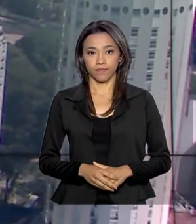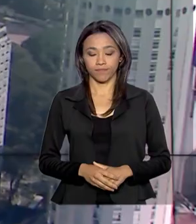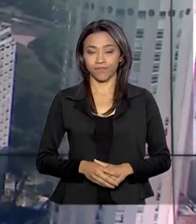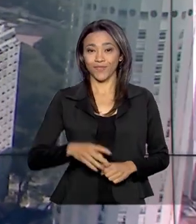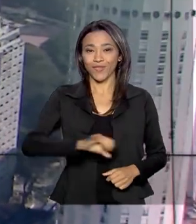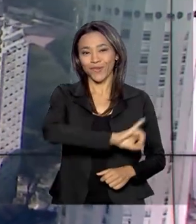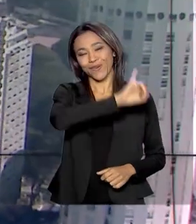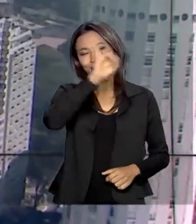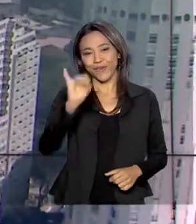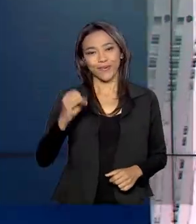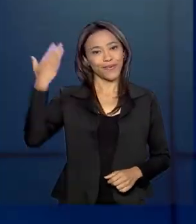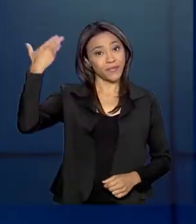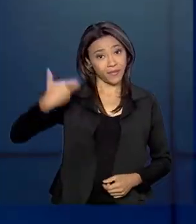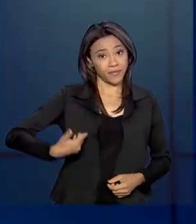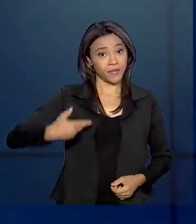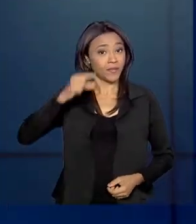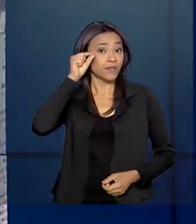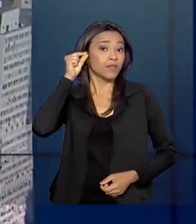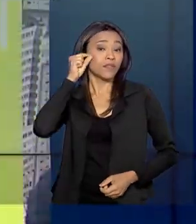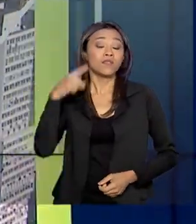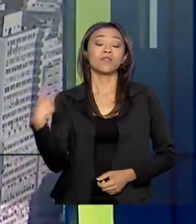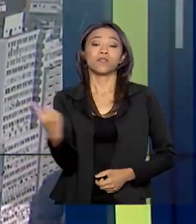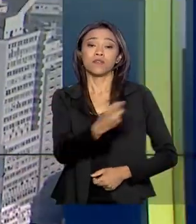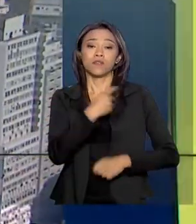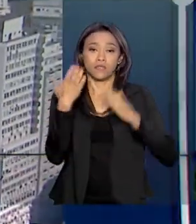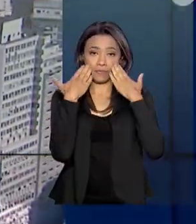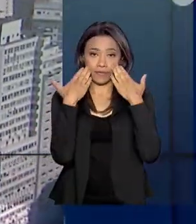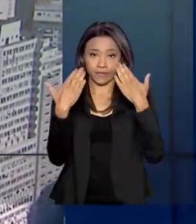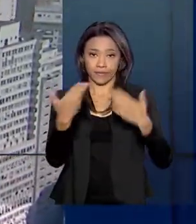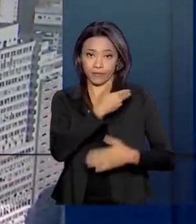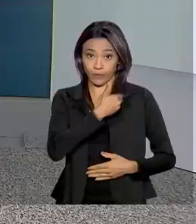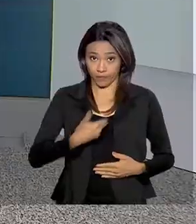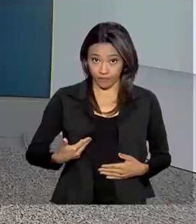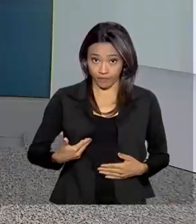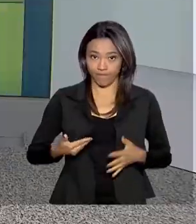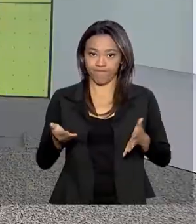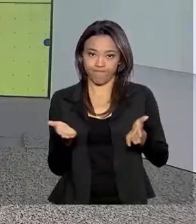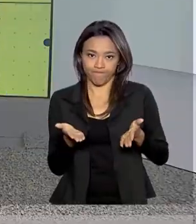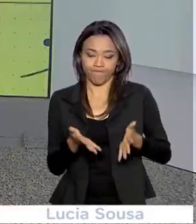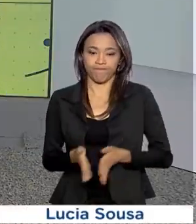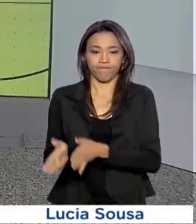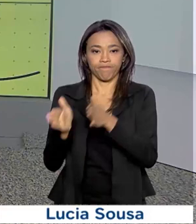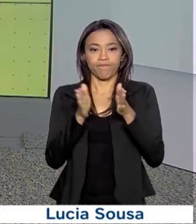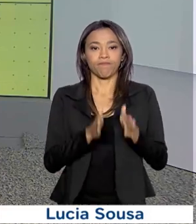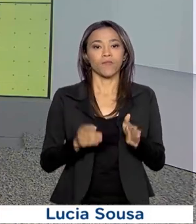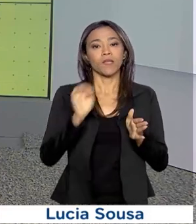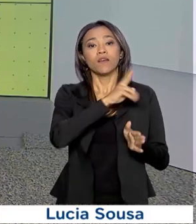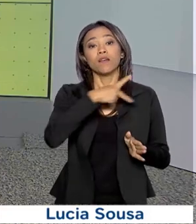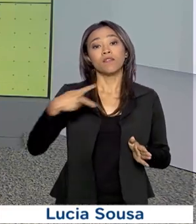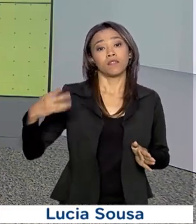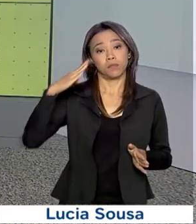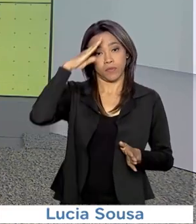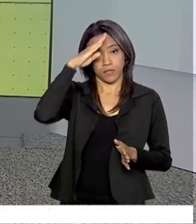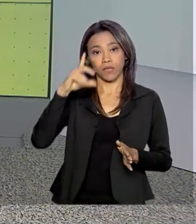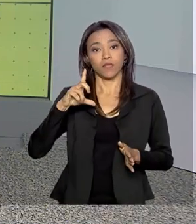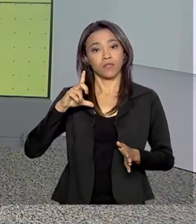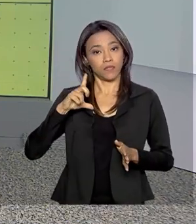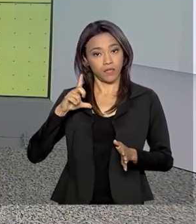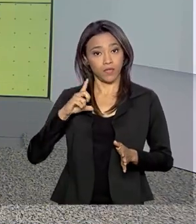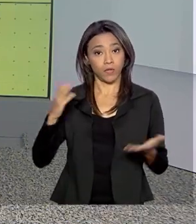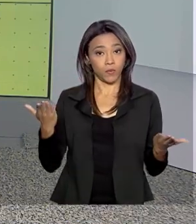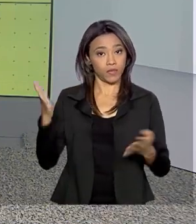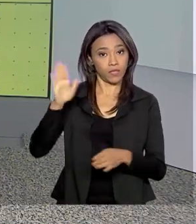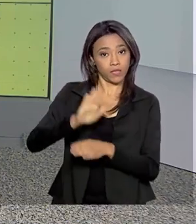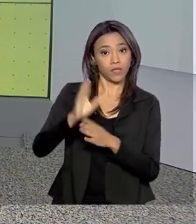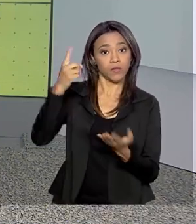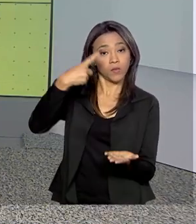Olá, sou o Roberto Camargo e estamos no ar com o Governo Agora. O presidente Jair Bolsonaro cumpre nesta tarde a